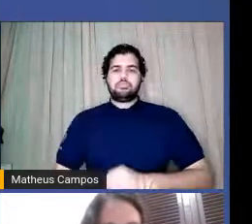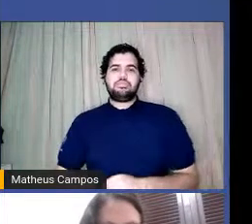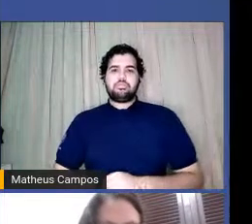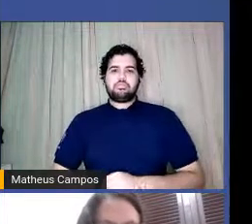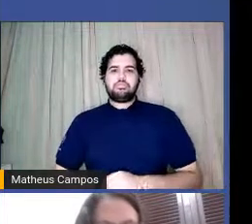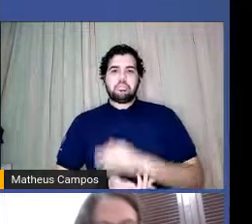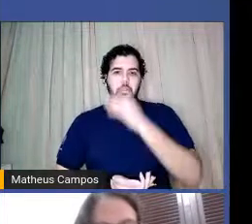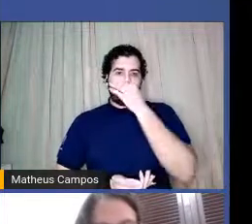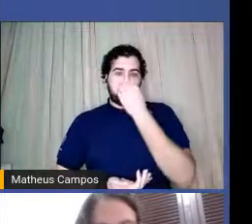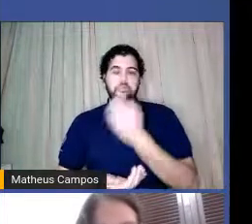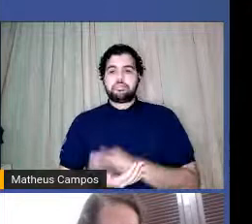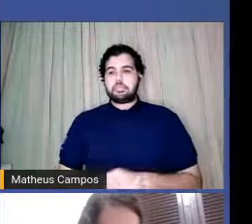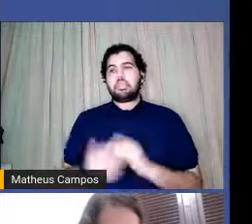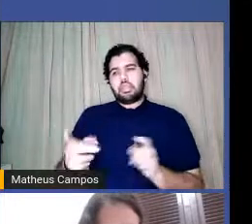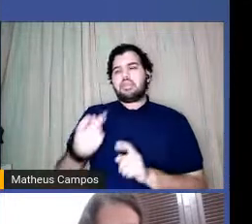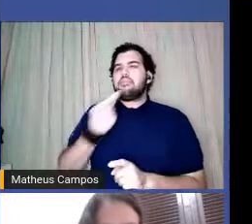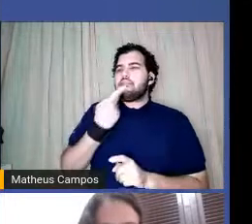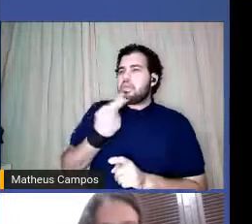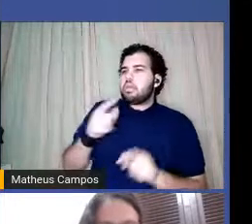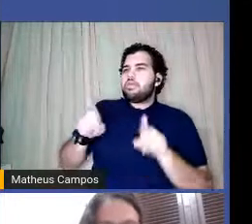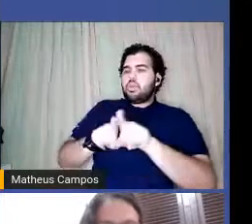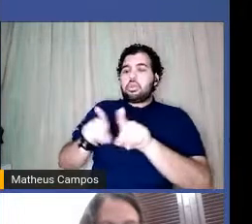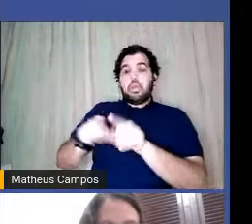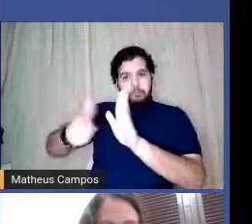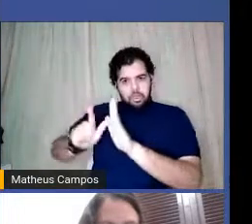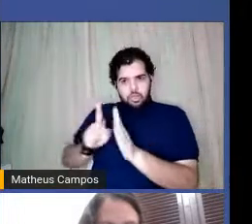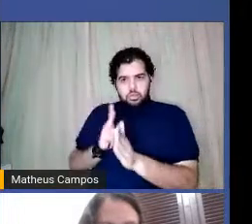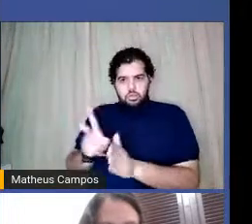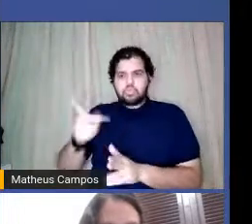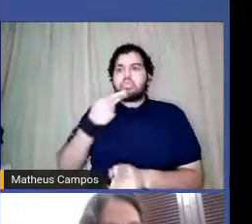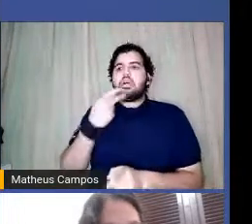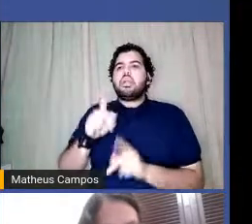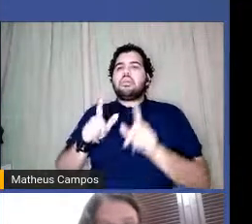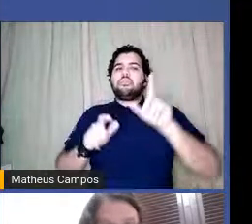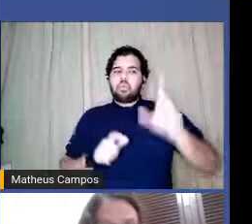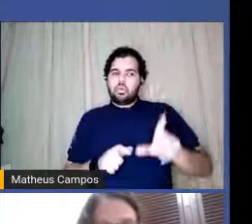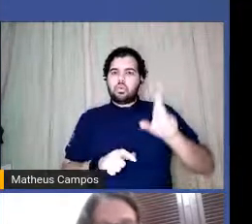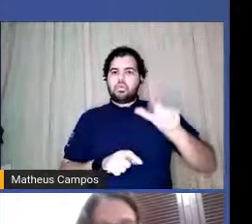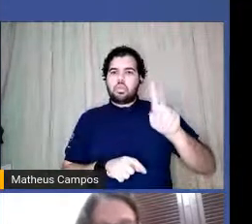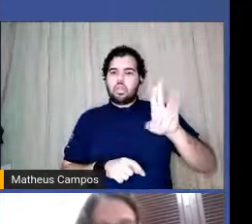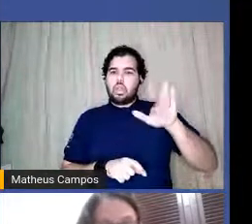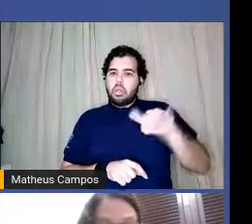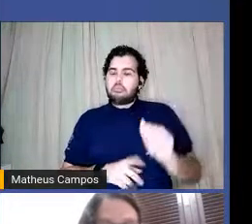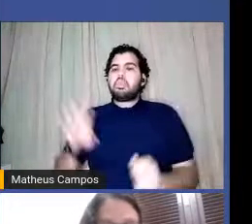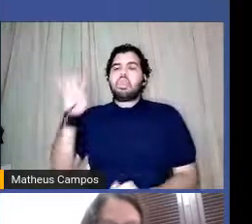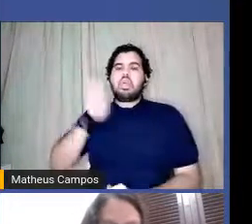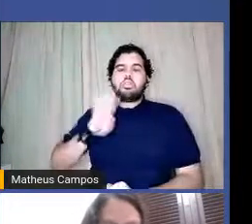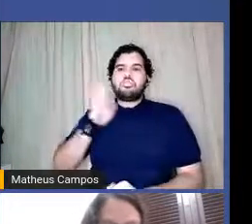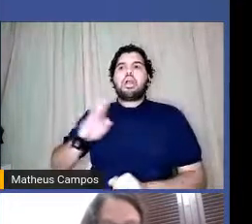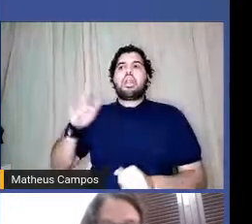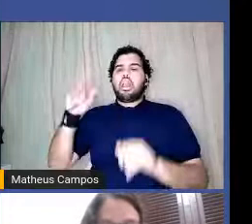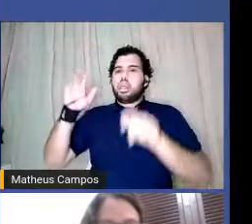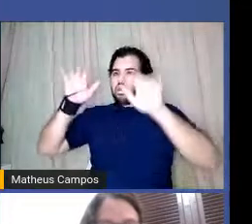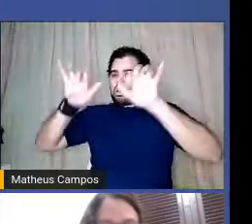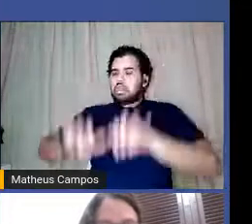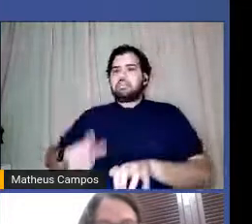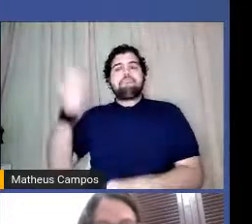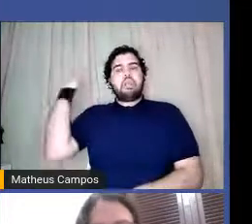Gente, eu queria só colocar, antes de continuar o comentário da Sabrina aqui, porque eu achei muito importante, eu não vi na hora,